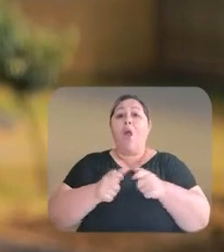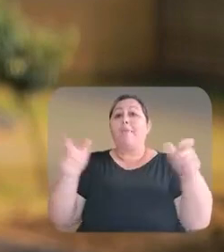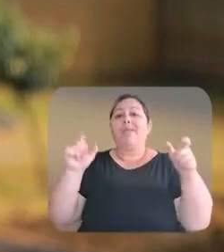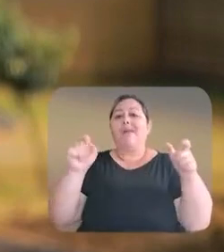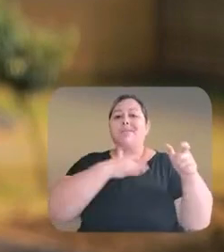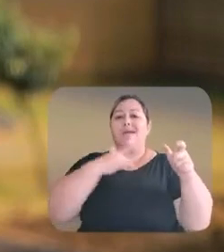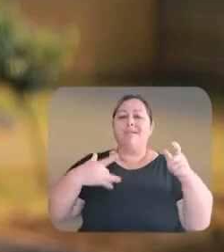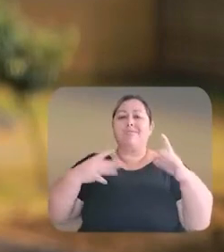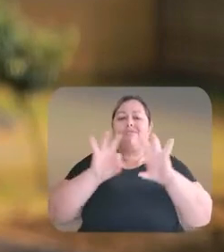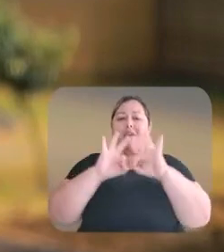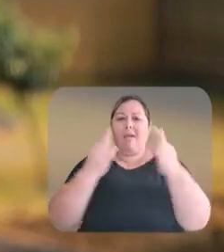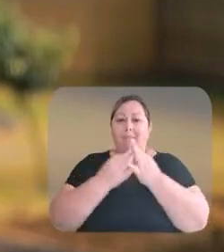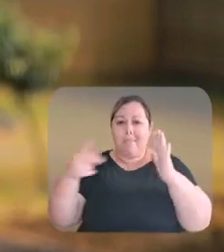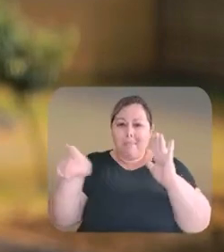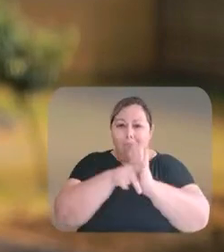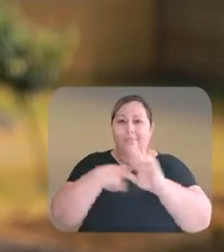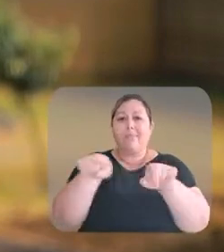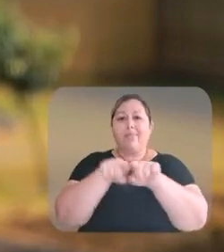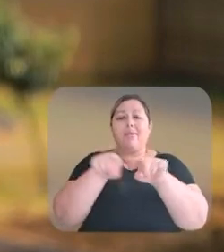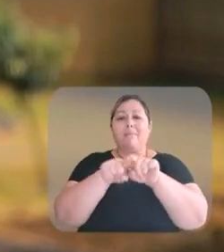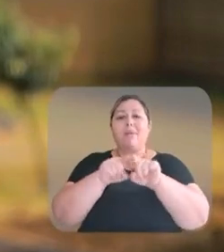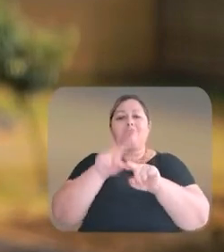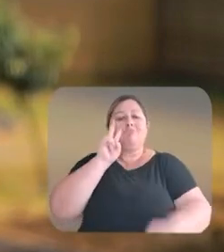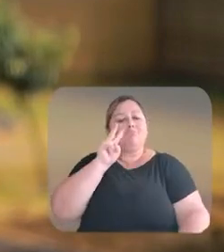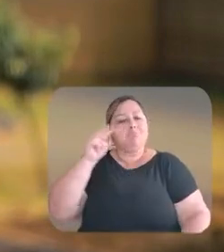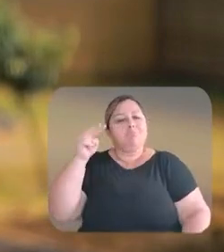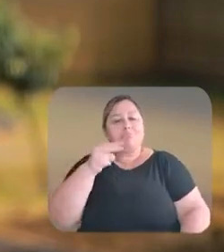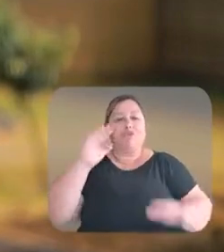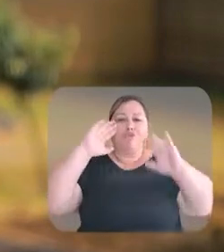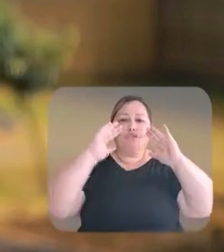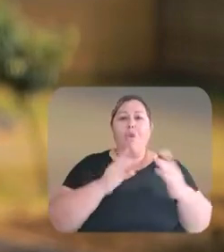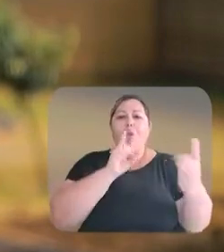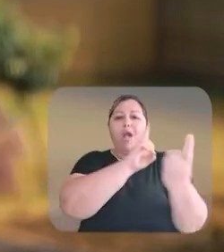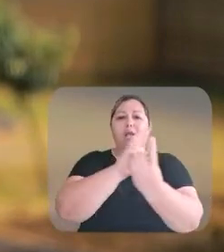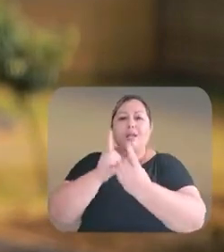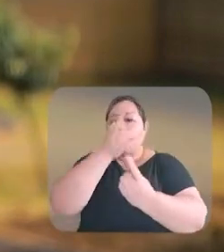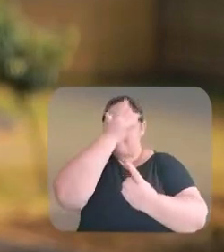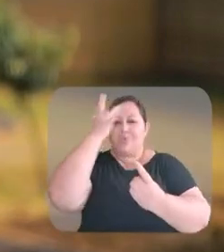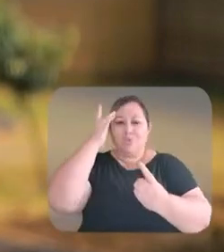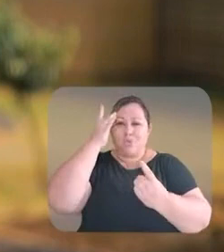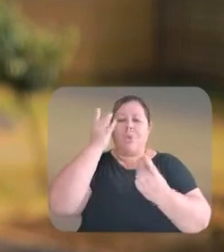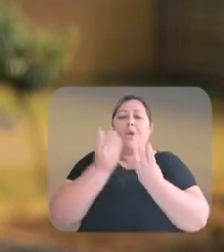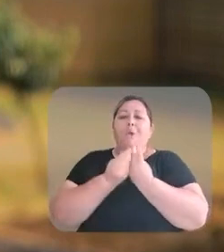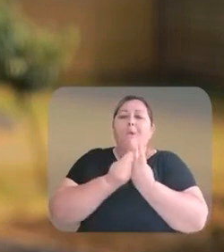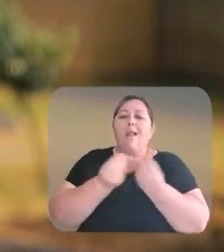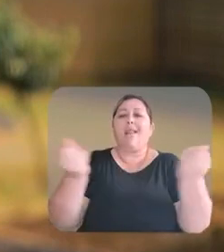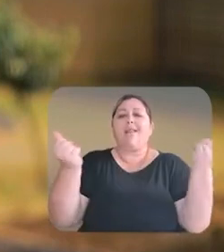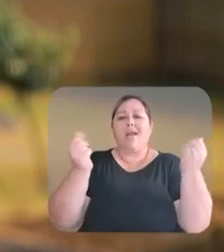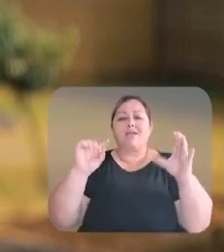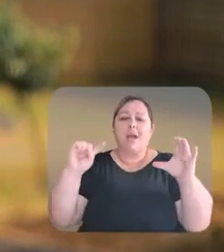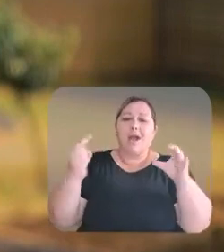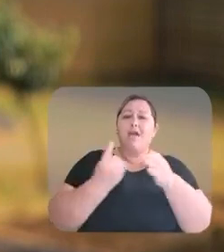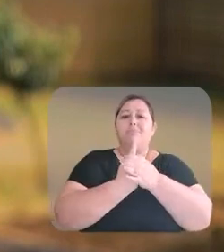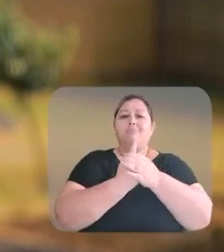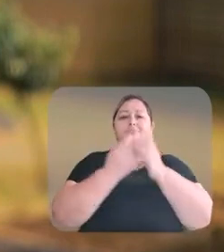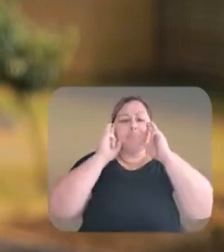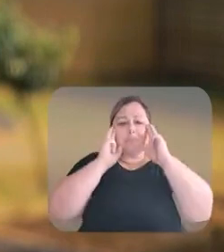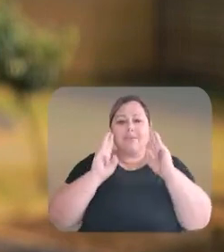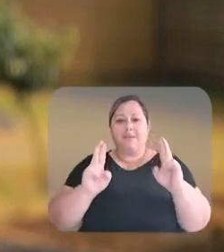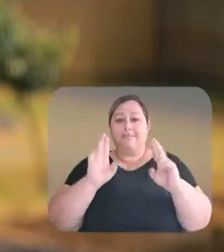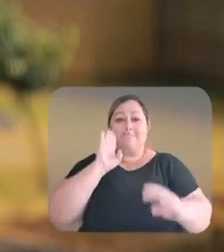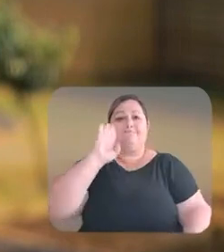ampliar a saúde da família e trazer um novo olhar para o atendimento das pessoas com mais qualidade,